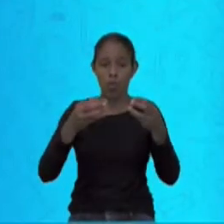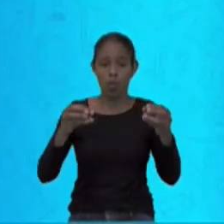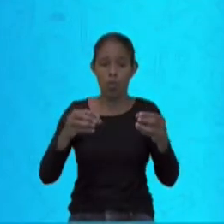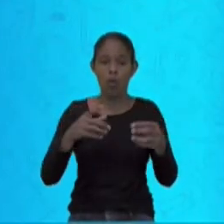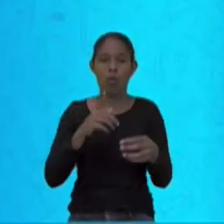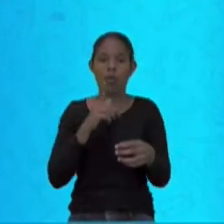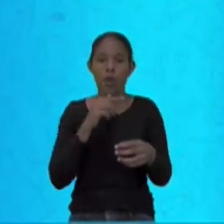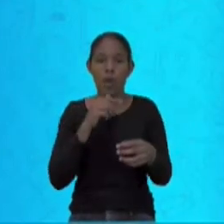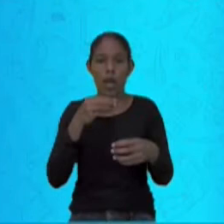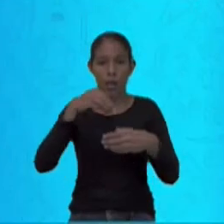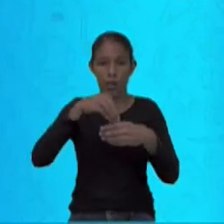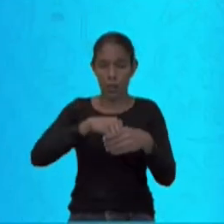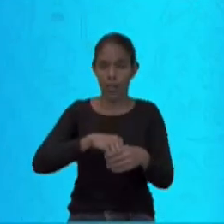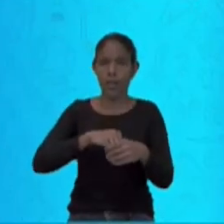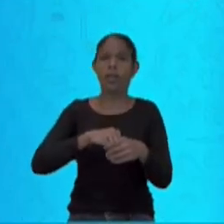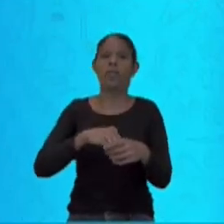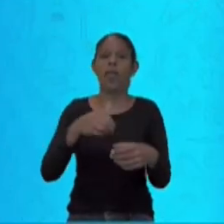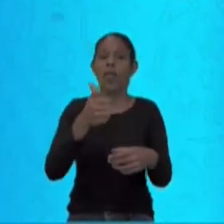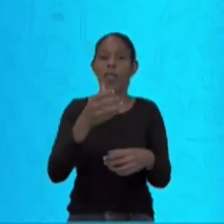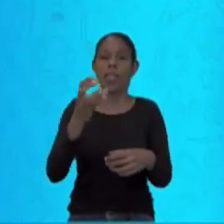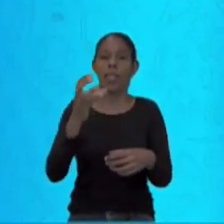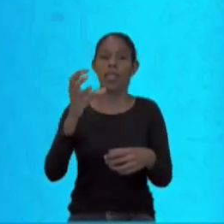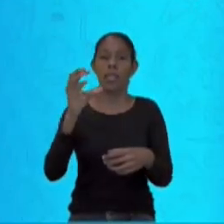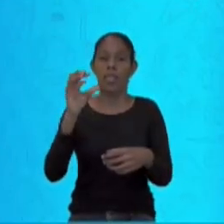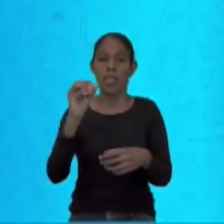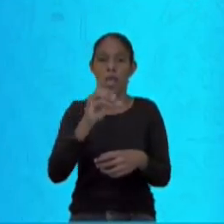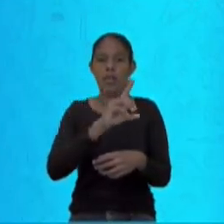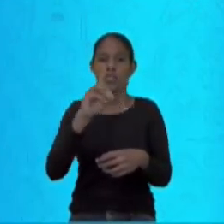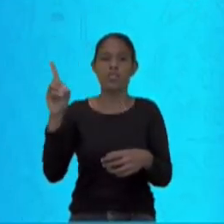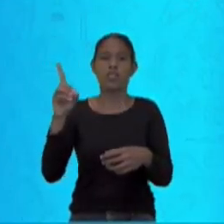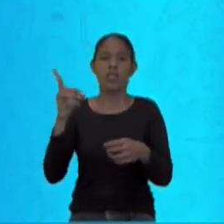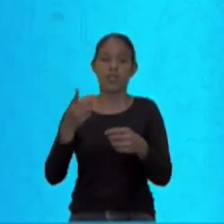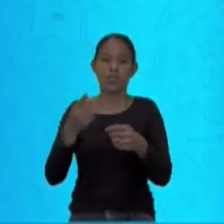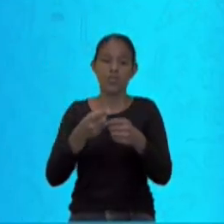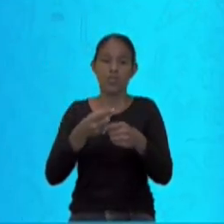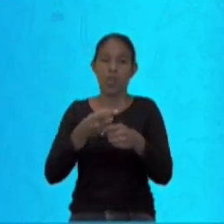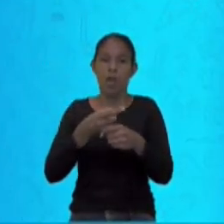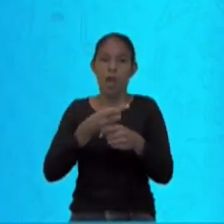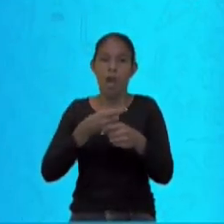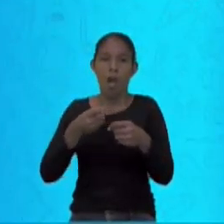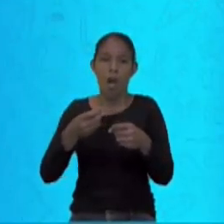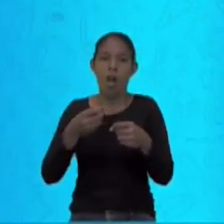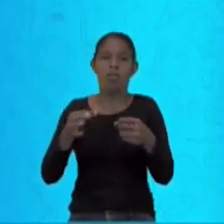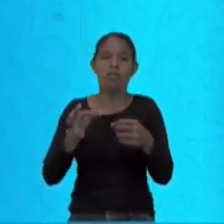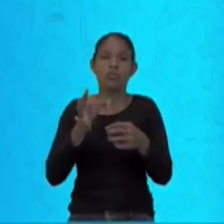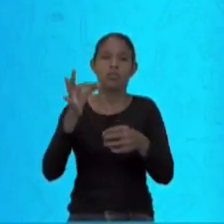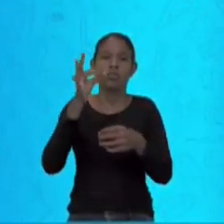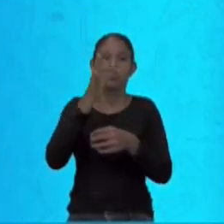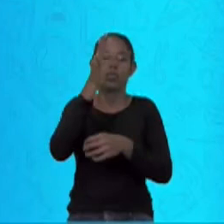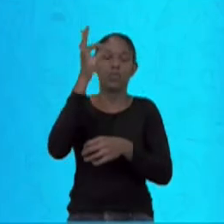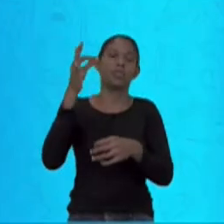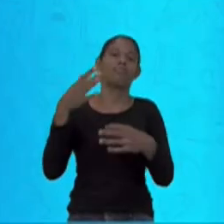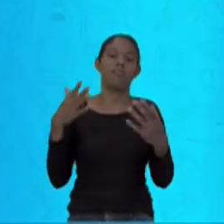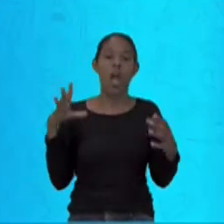período semanal de 7 dias, nós não deixaremos com que ele chegue ao período máximo de 10 dias.